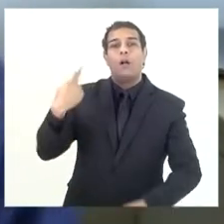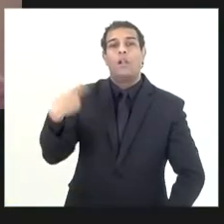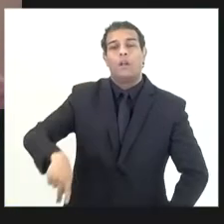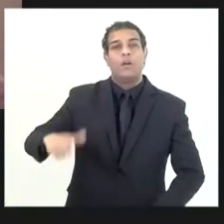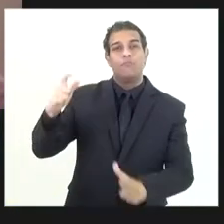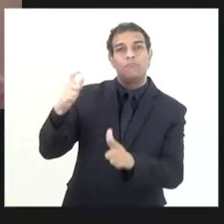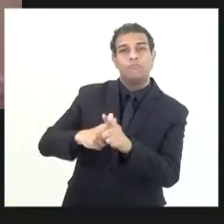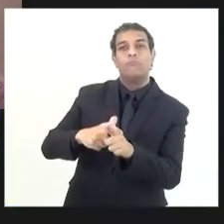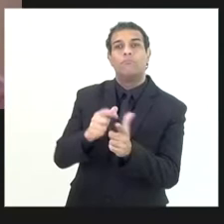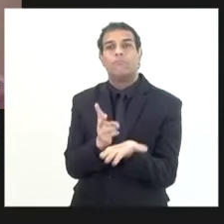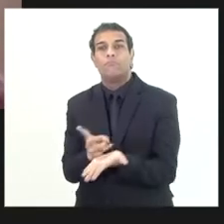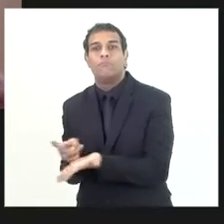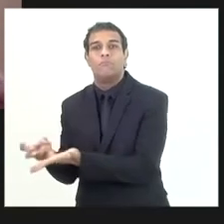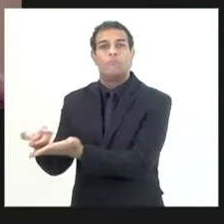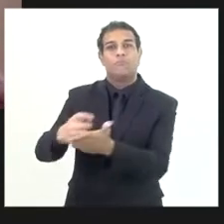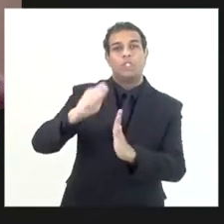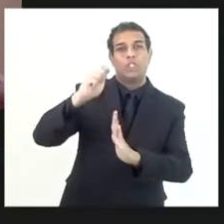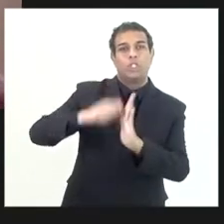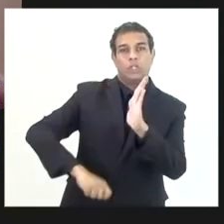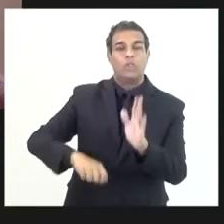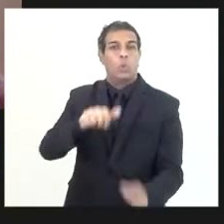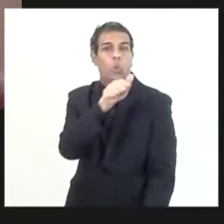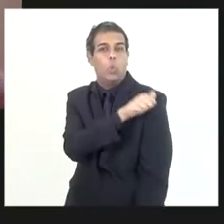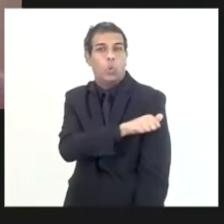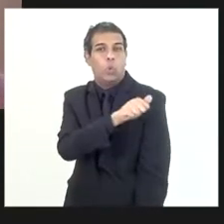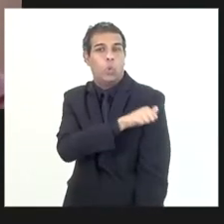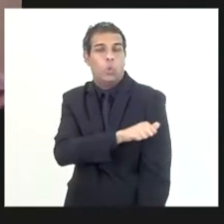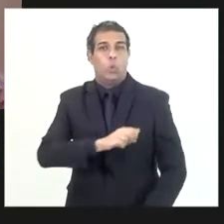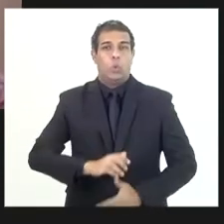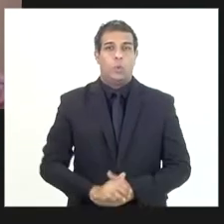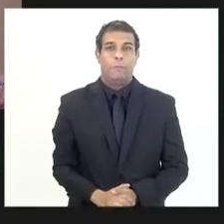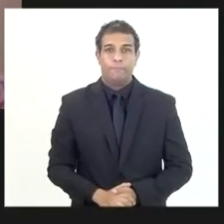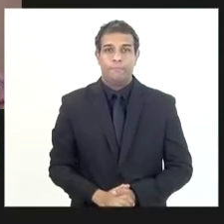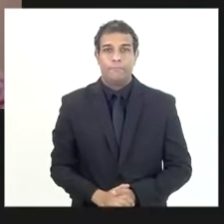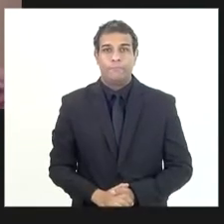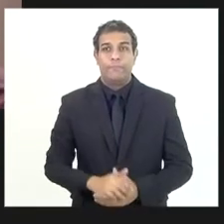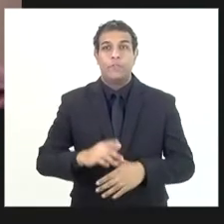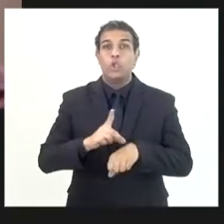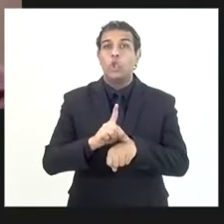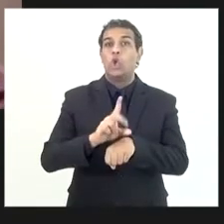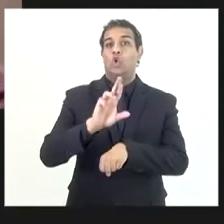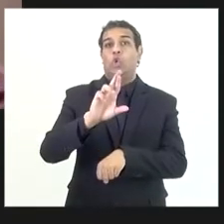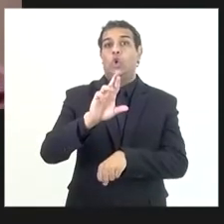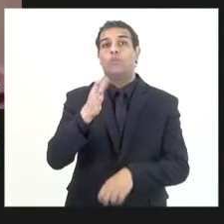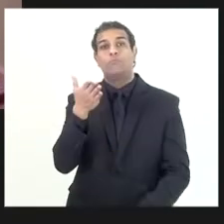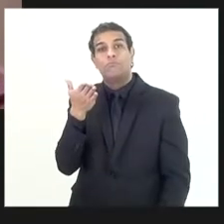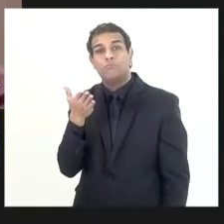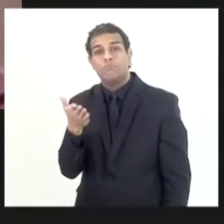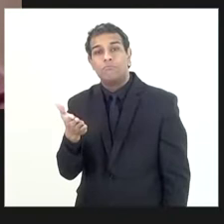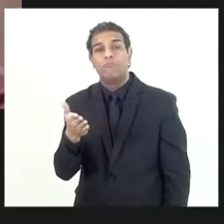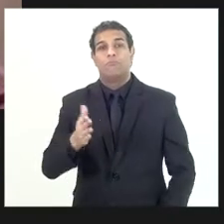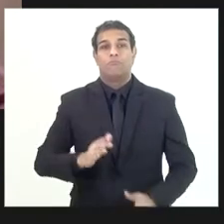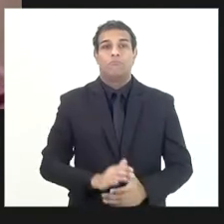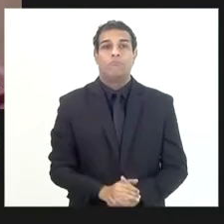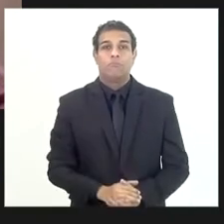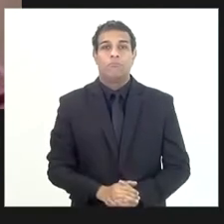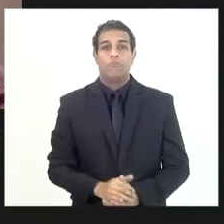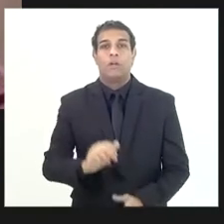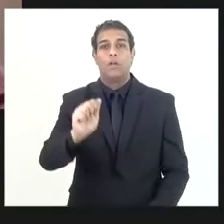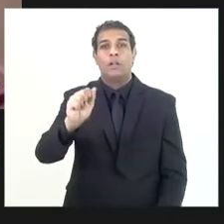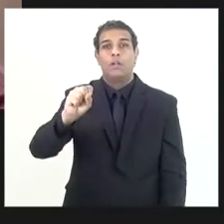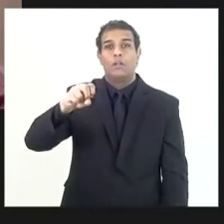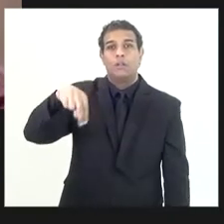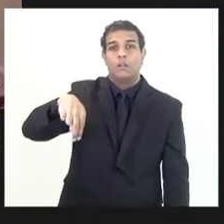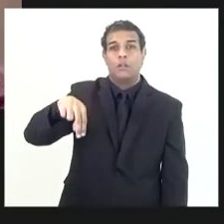do Estado do Rio de Janeiro, doutor André